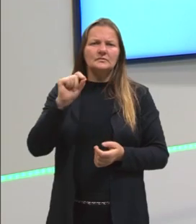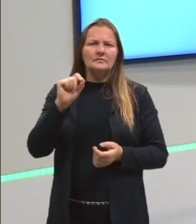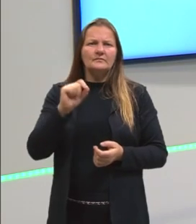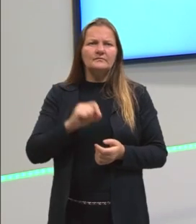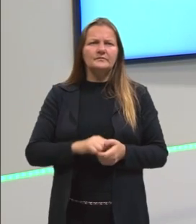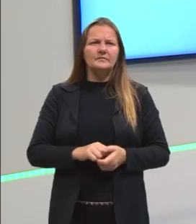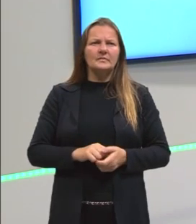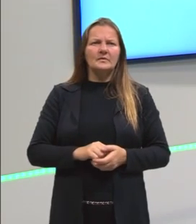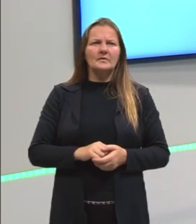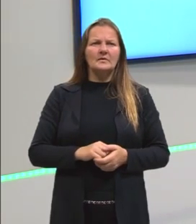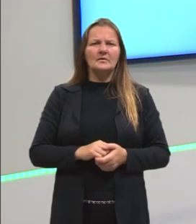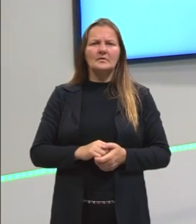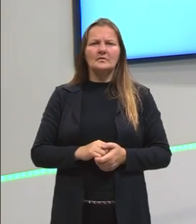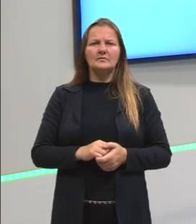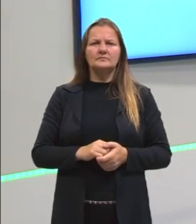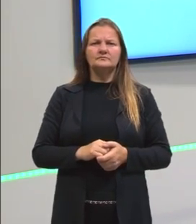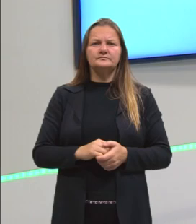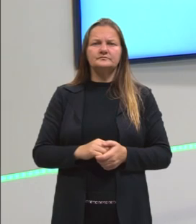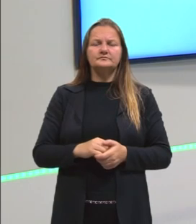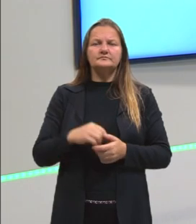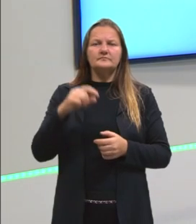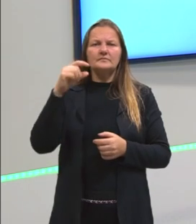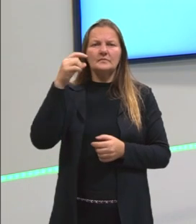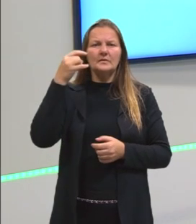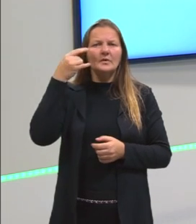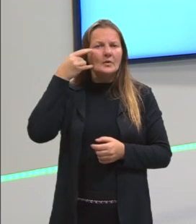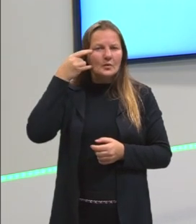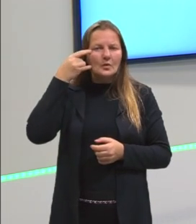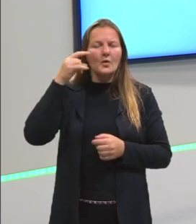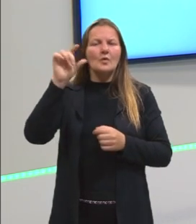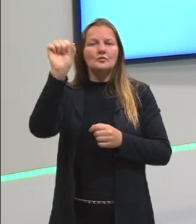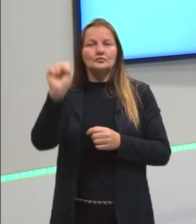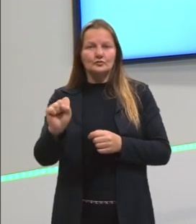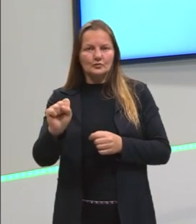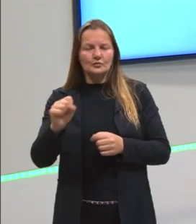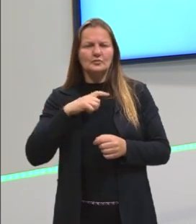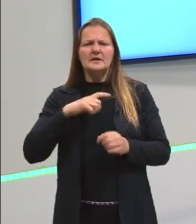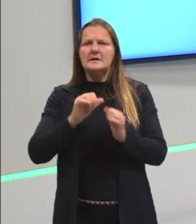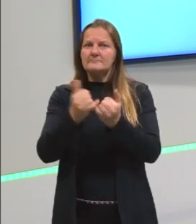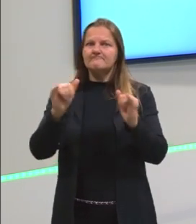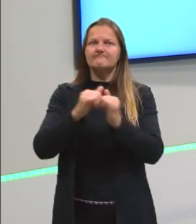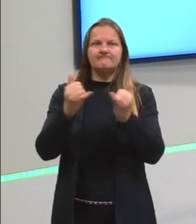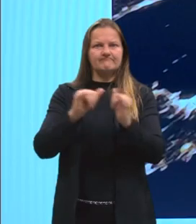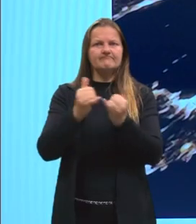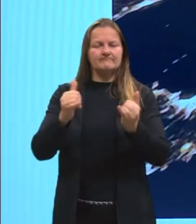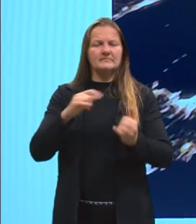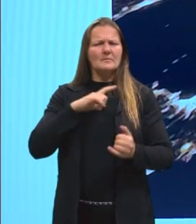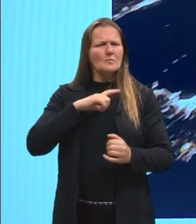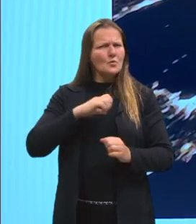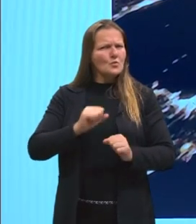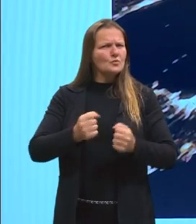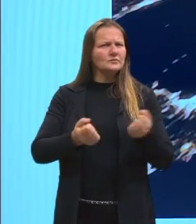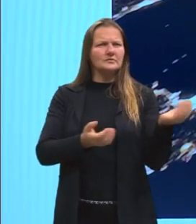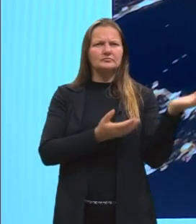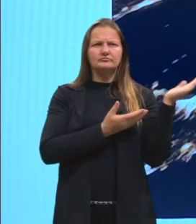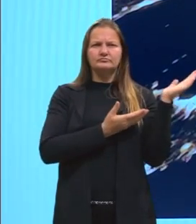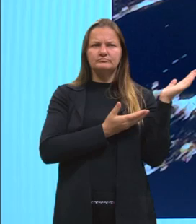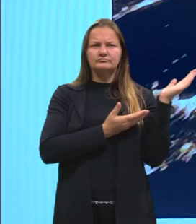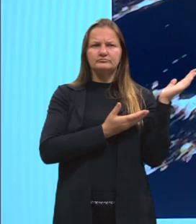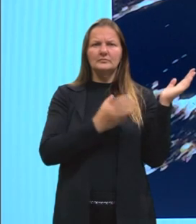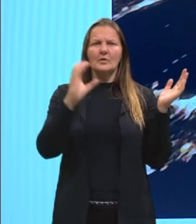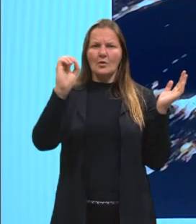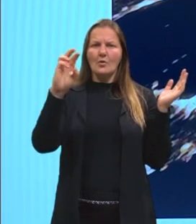Coreia do Sul, ó, super desenvolvida com bastante energia elétrica, né, sendo consumida.